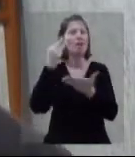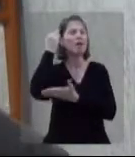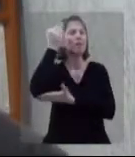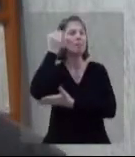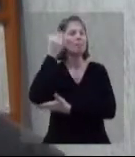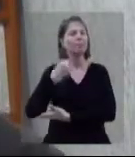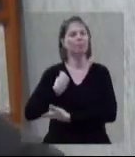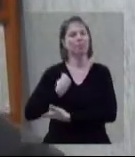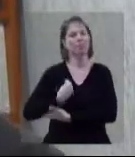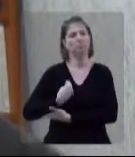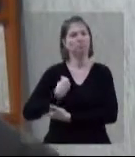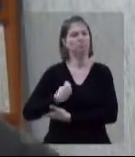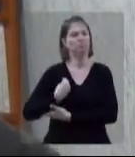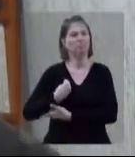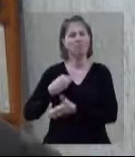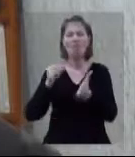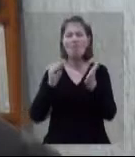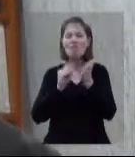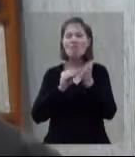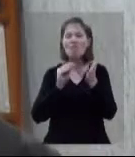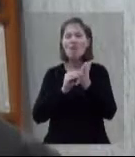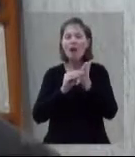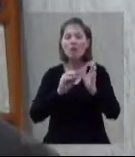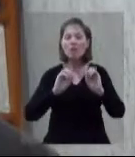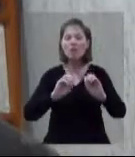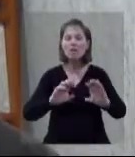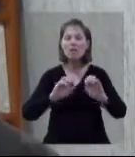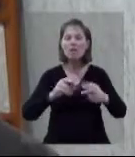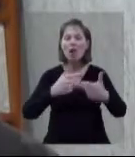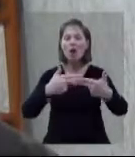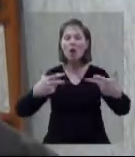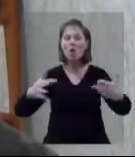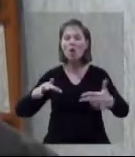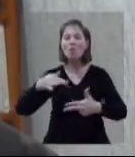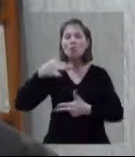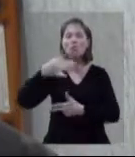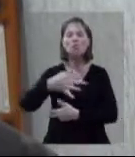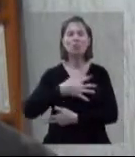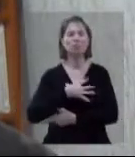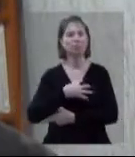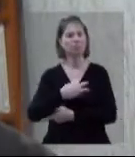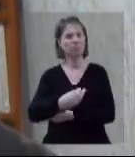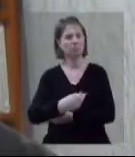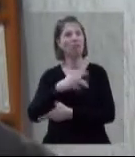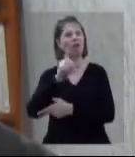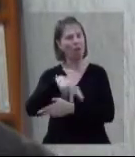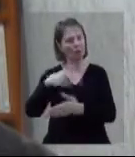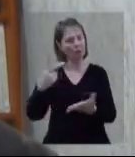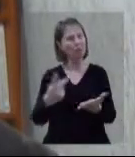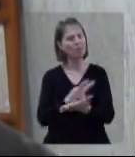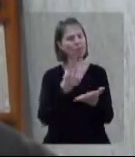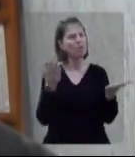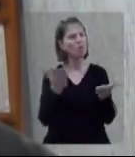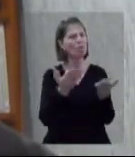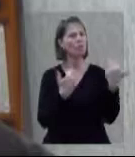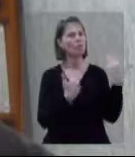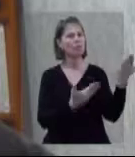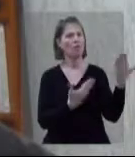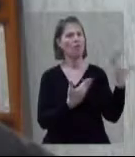e terão quase nada para ensinar aos seus descendentes. É o que acontece com a atual geração,